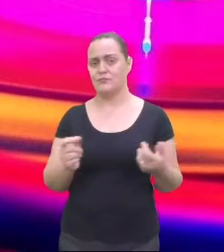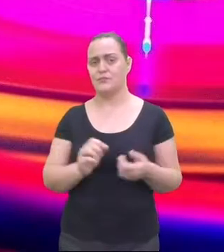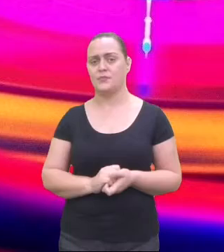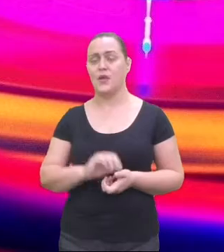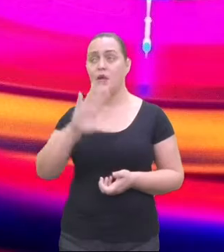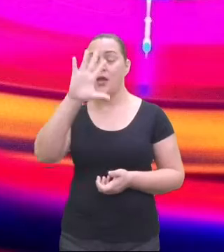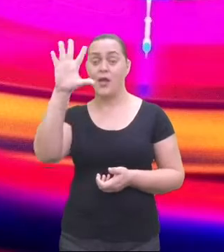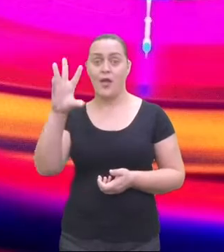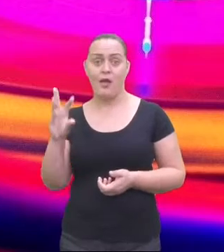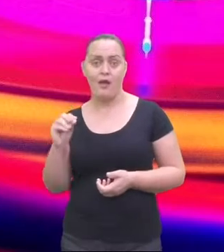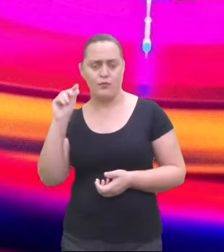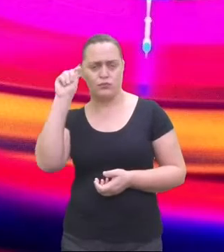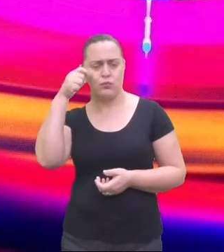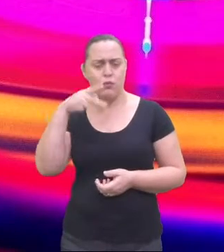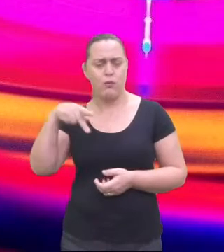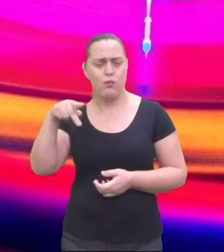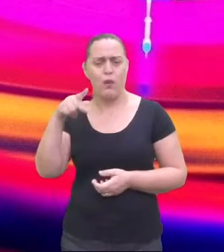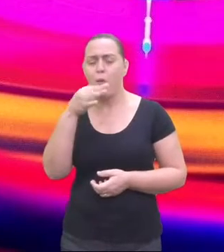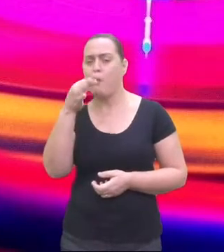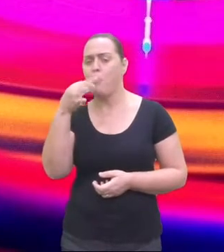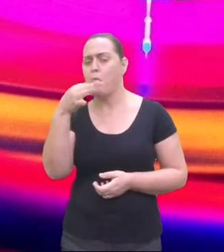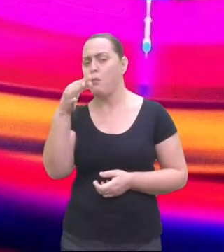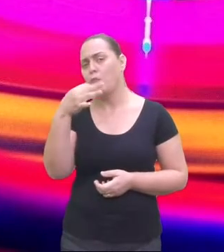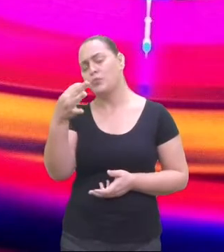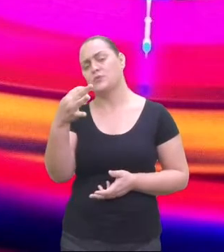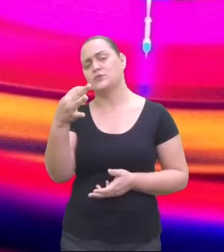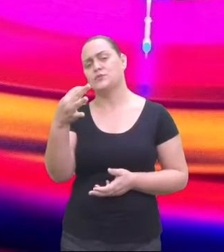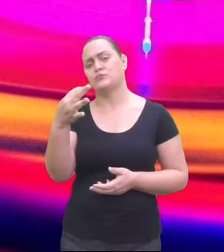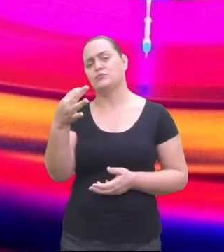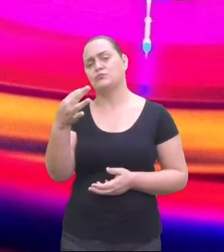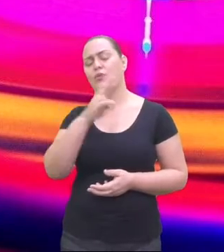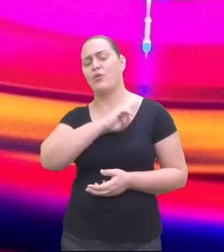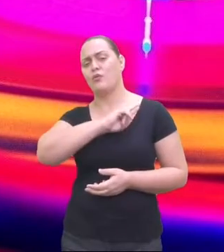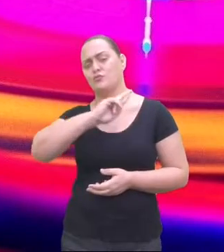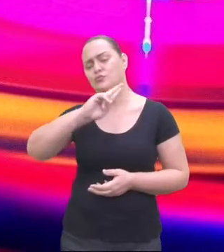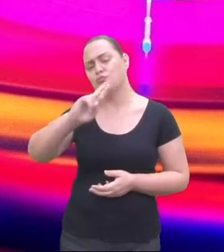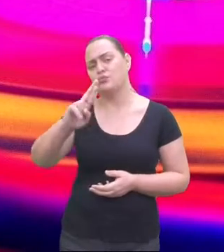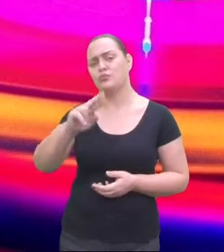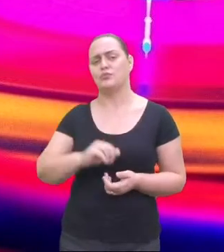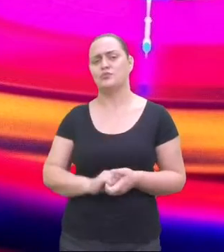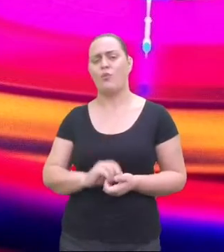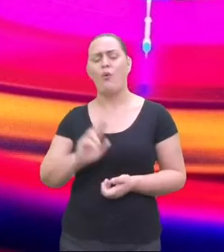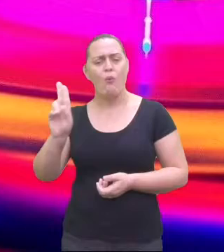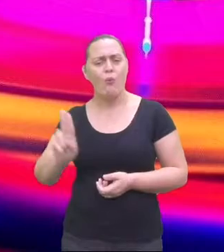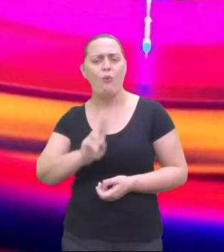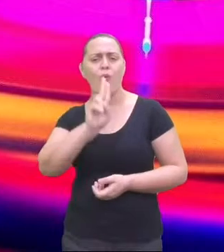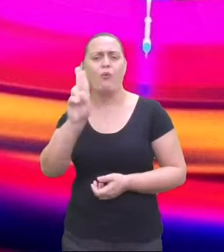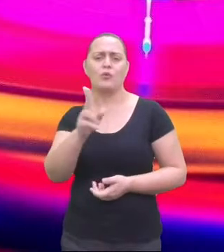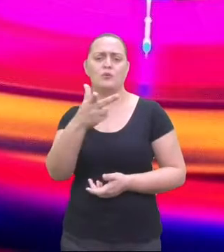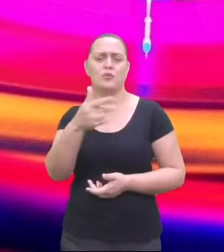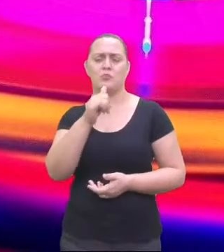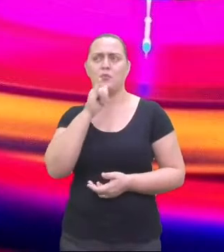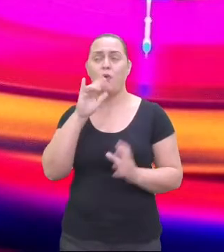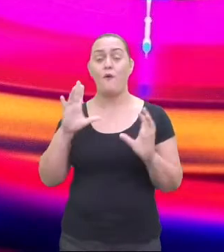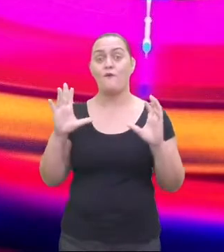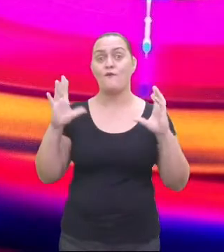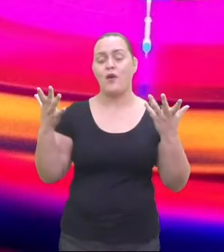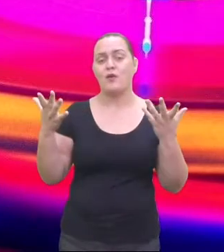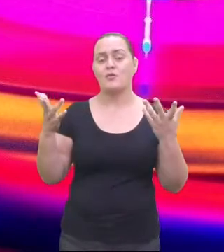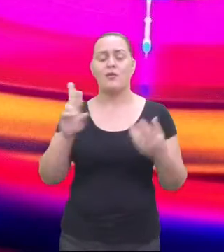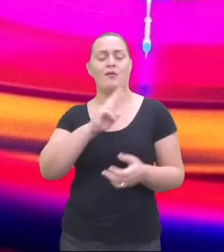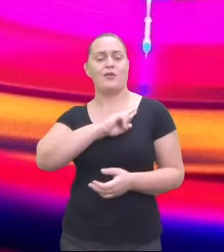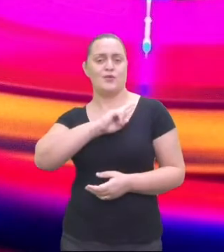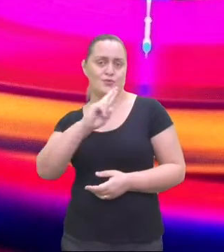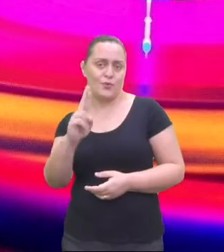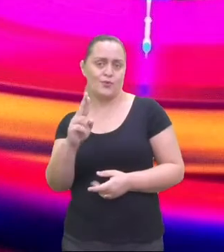de religião. Músicas e canções são usadas em rituais e cerimônias religiosas, para passar